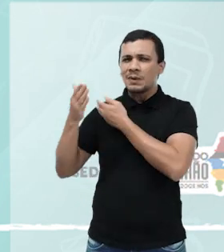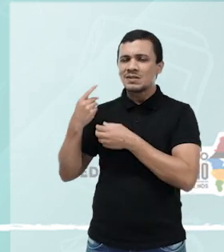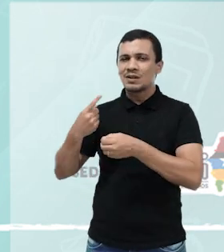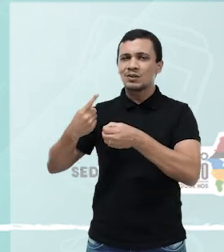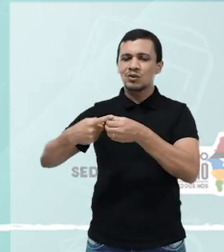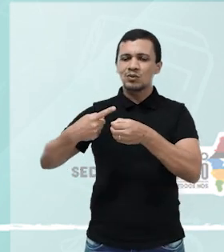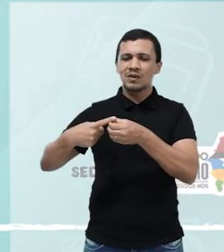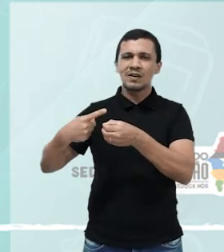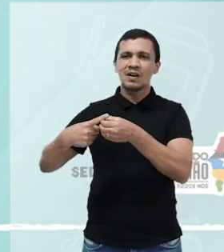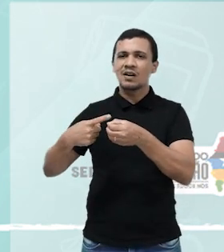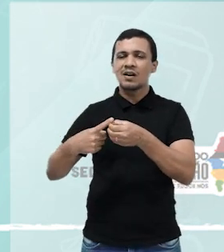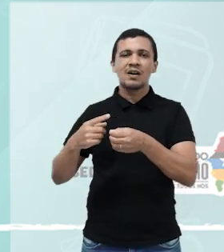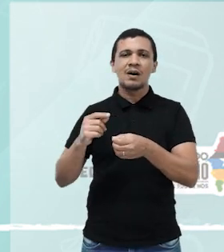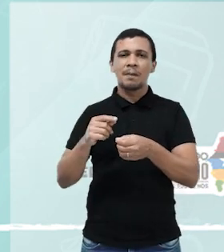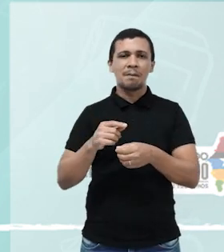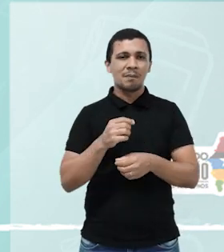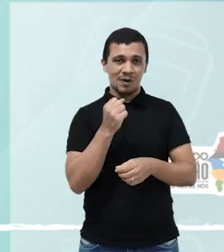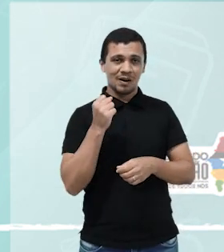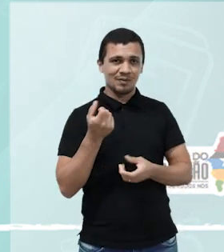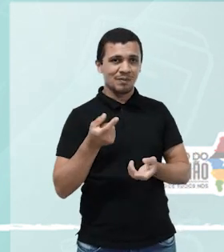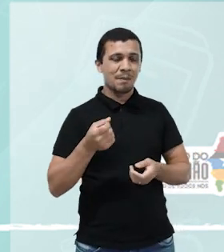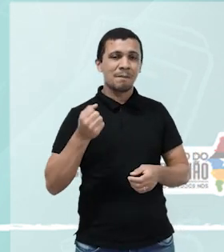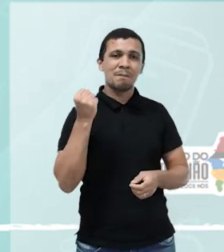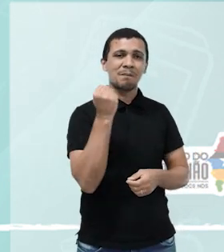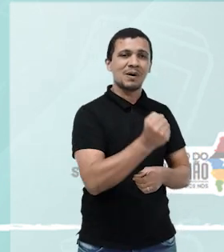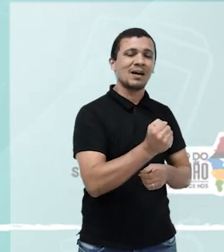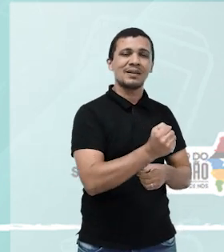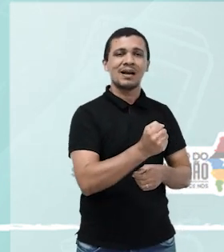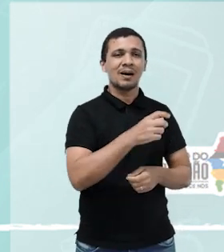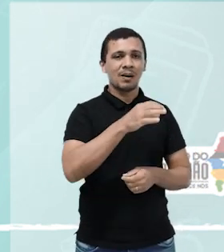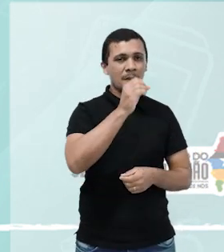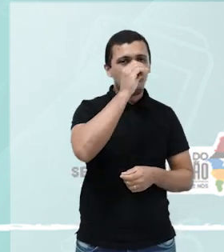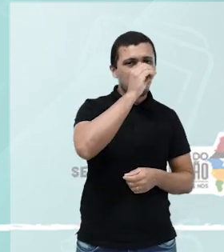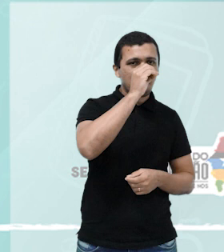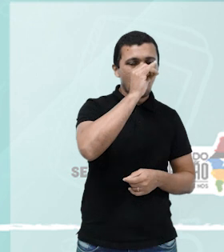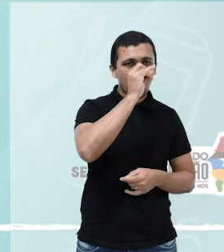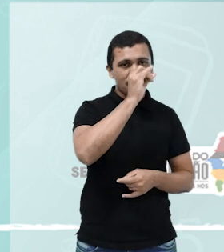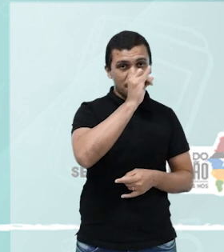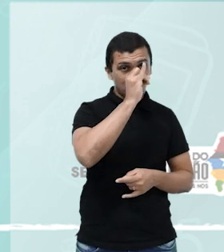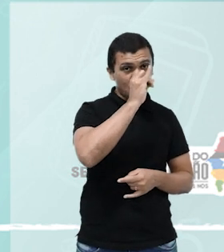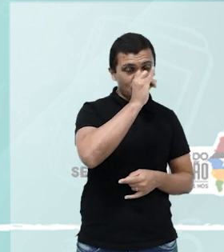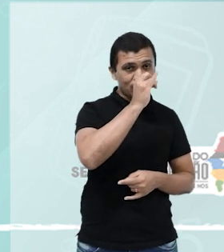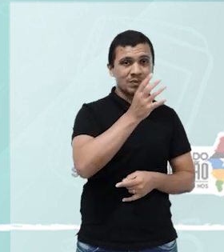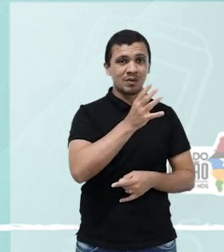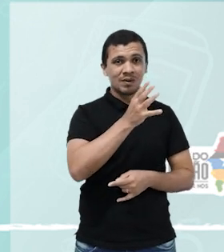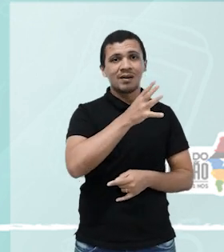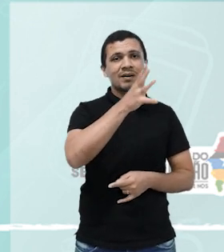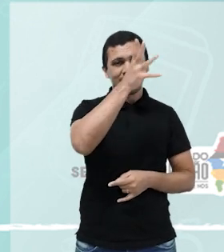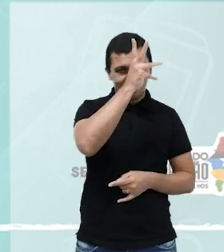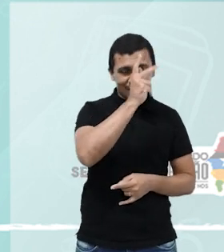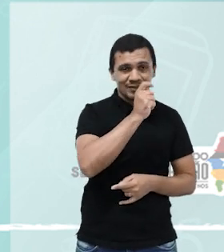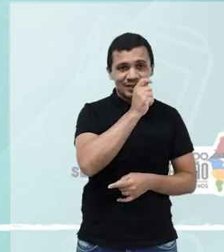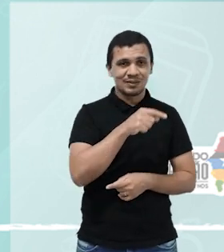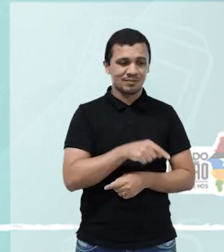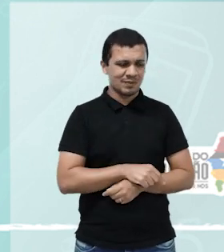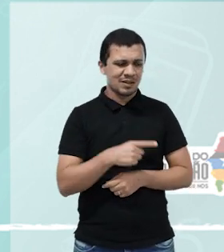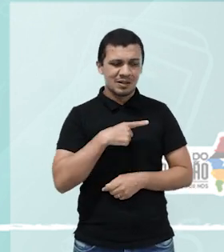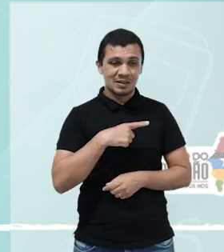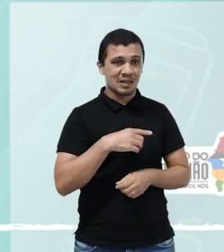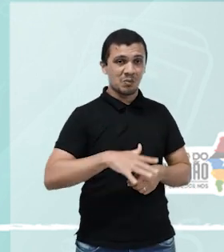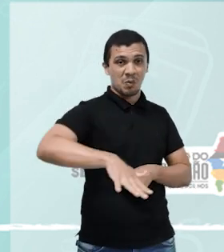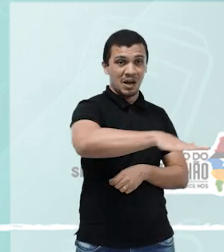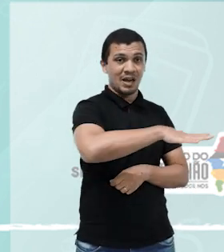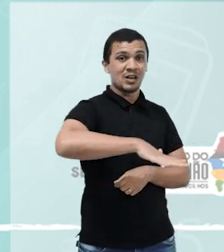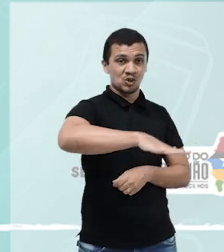a pelagem, uma dança dos porcos, galinhas, entre outras coisas. Na Baixada Maranhense, que é uma região de gigantesco